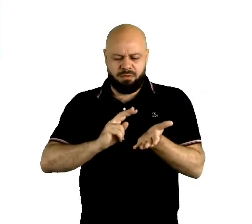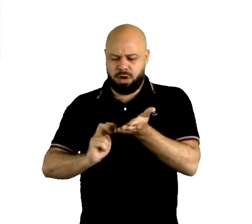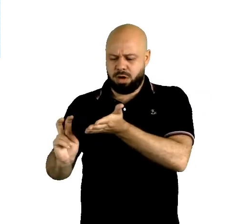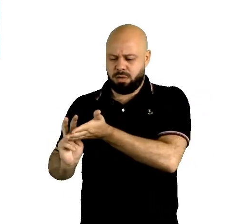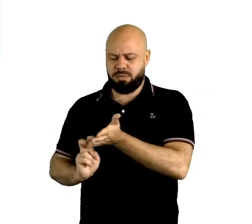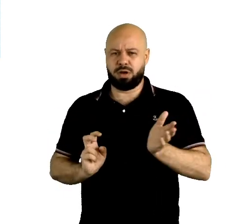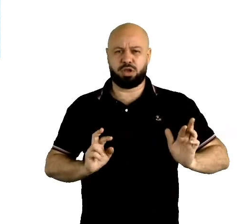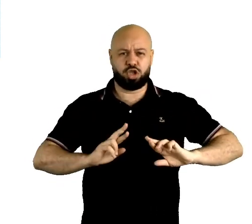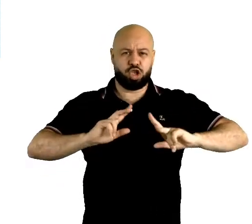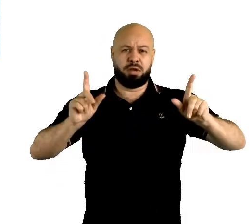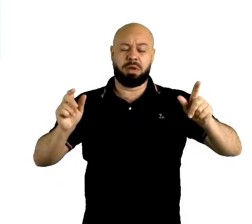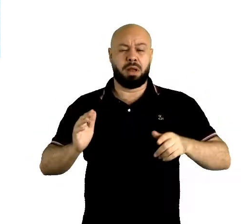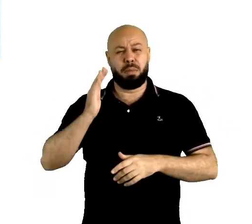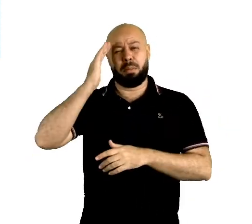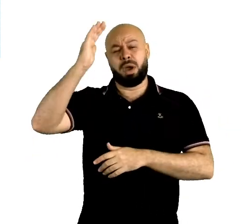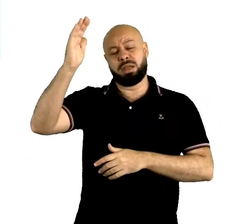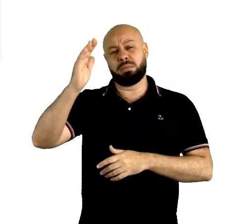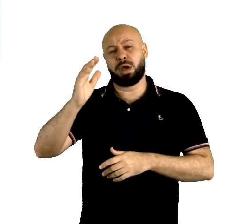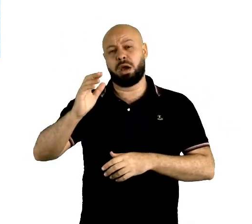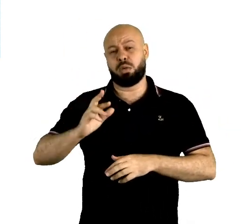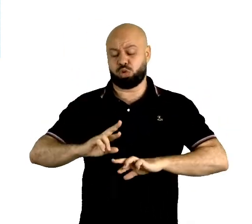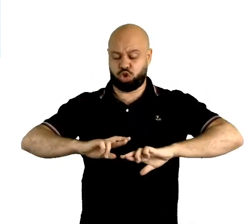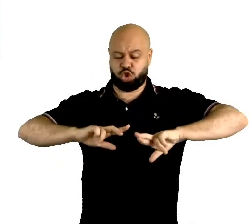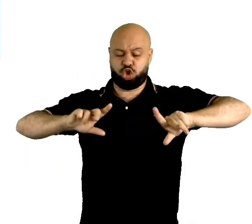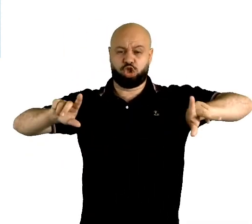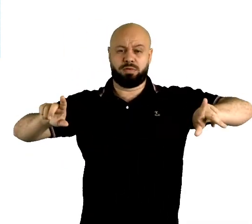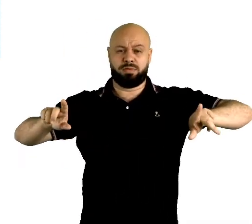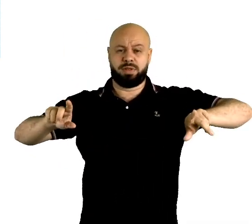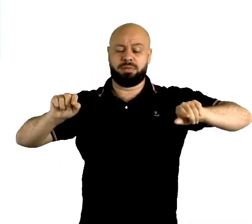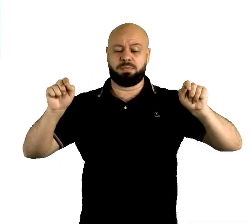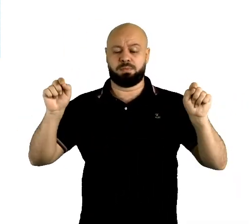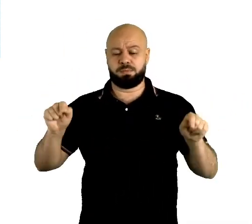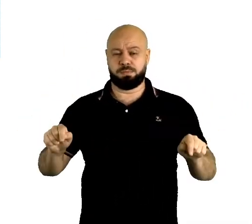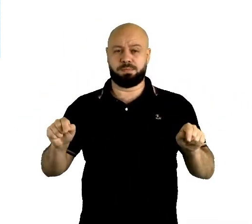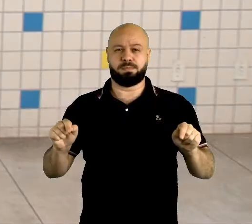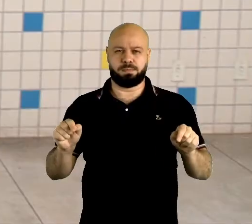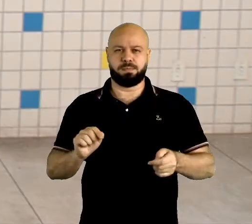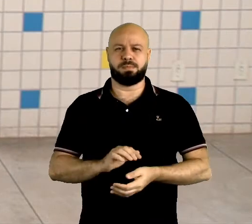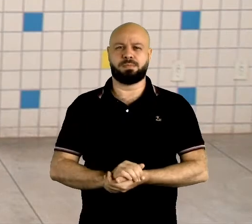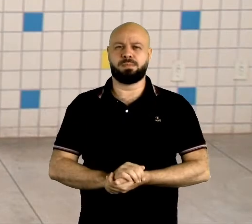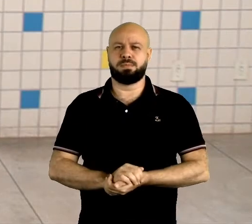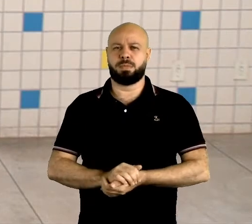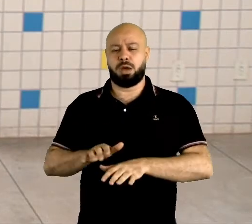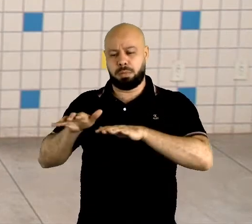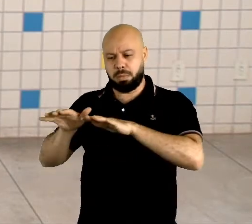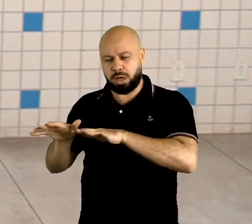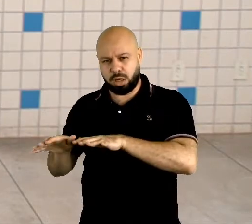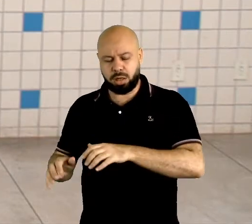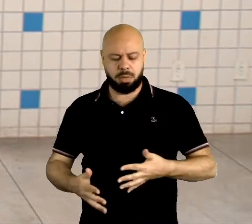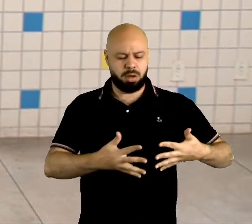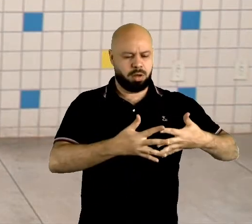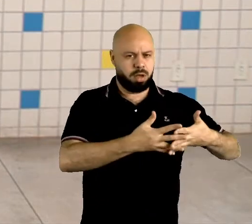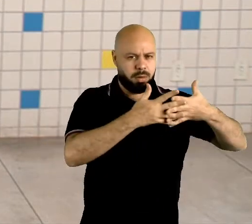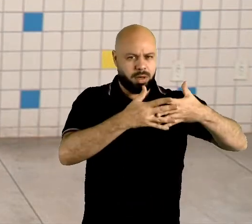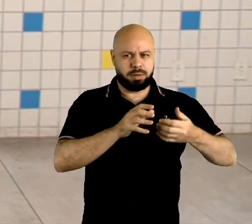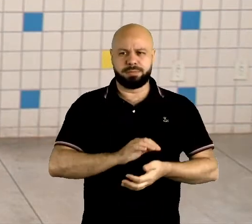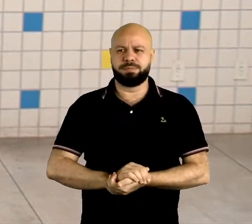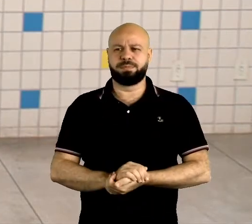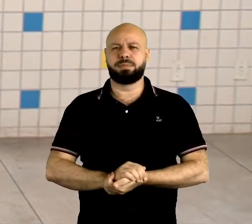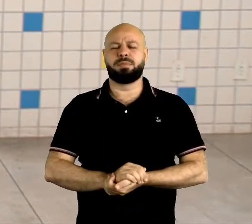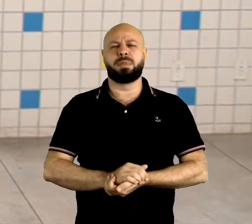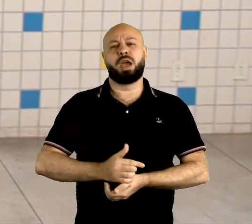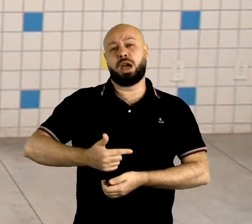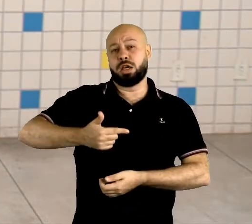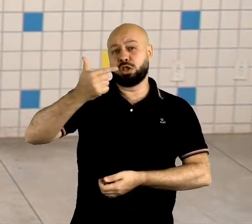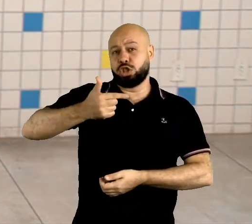são uma das principais diferenças entre o britânico e o americano. A segunda diferença